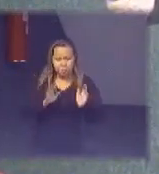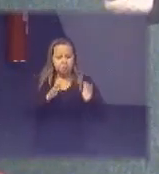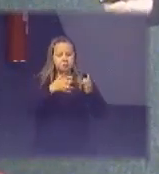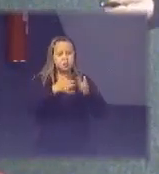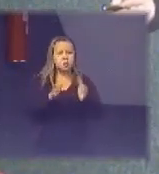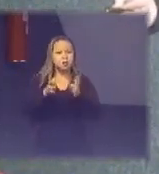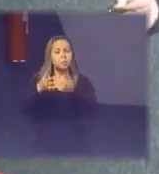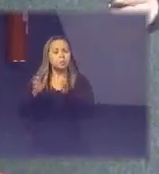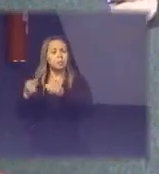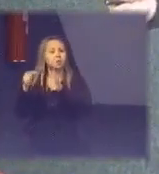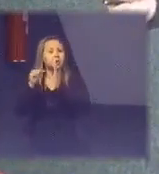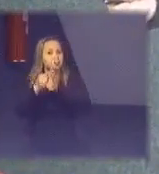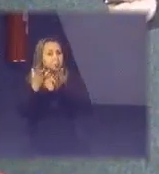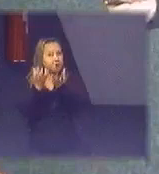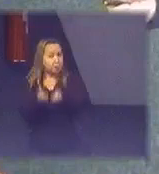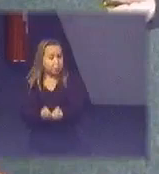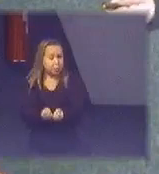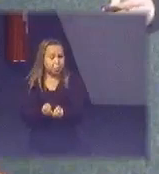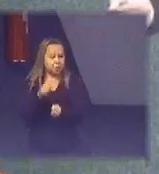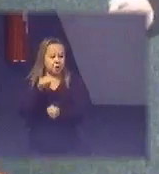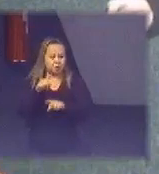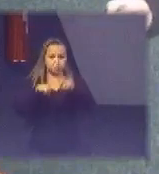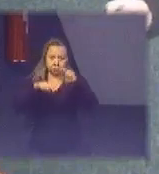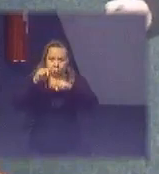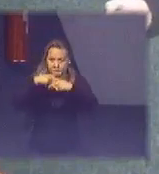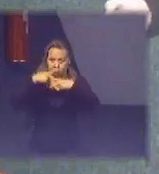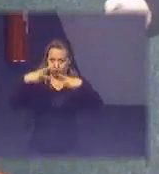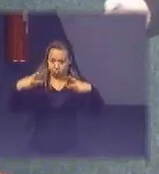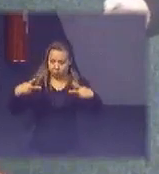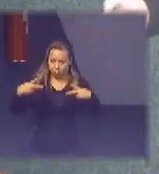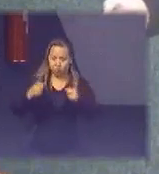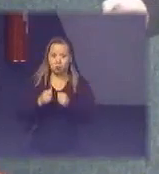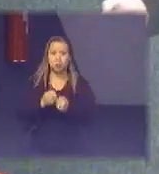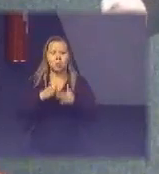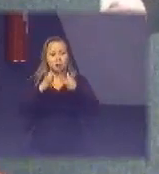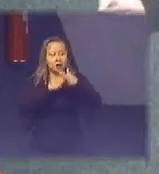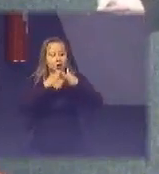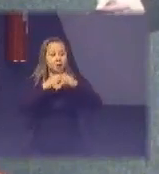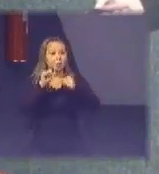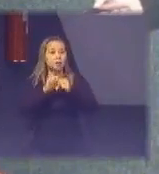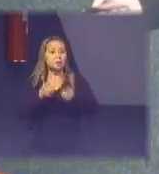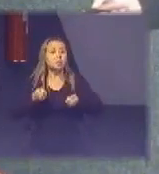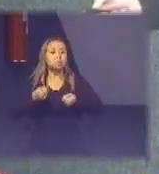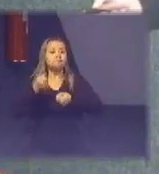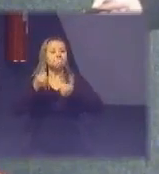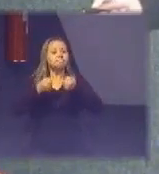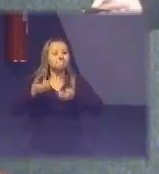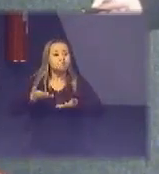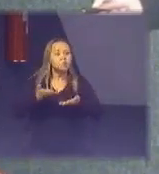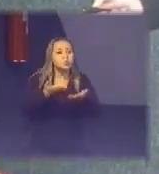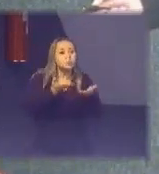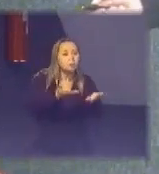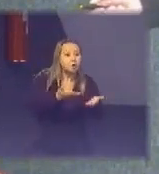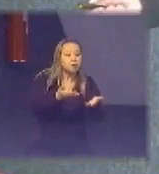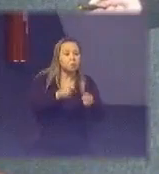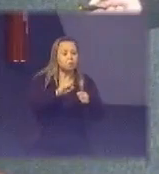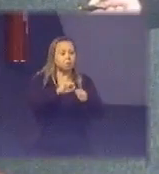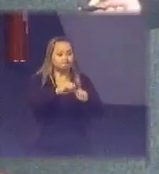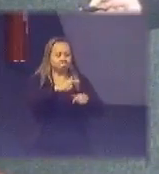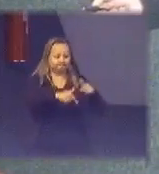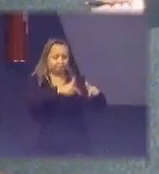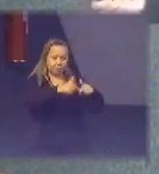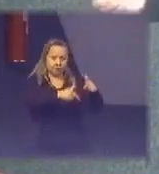pontos em que vão receber esses produtos empresas que vão fazer esse transporte que vão desmontar que vão